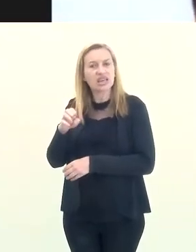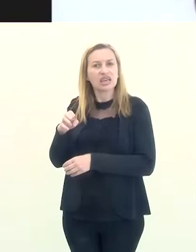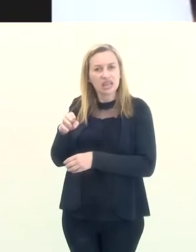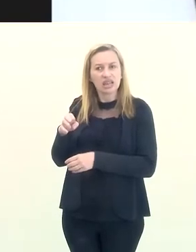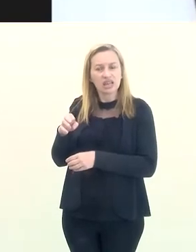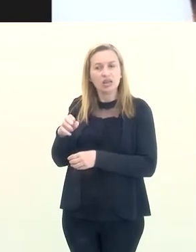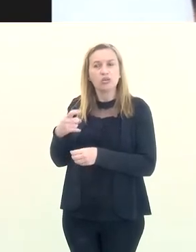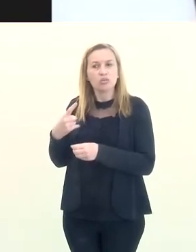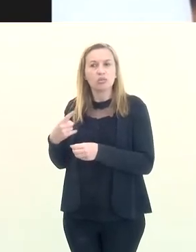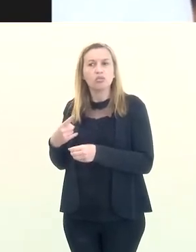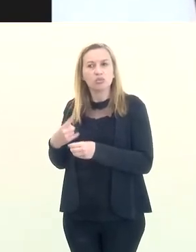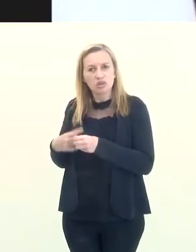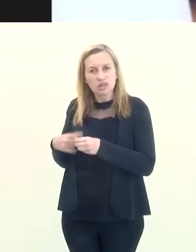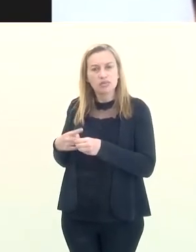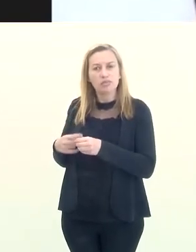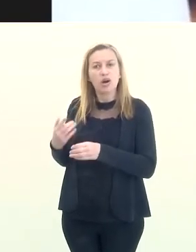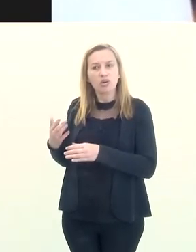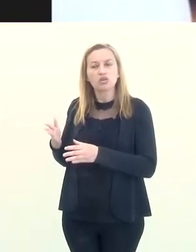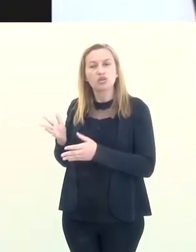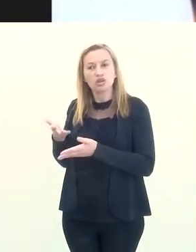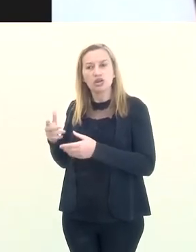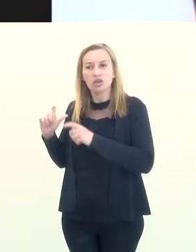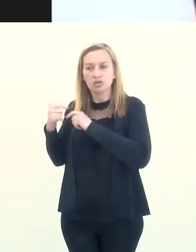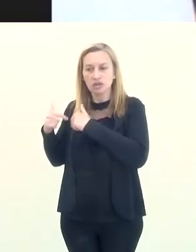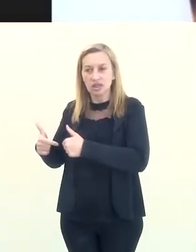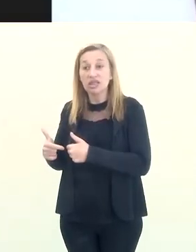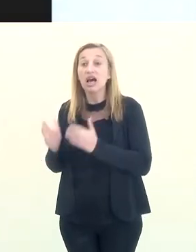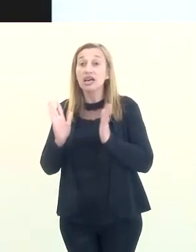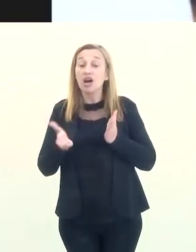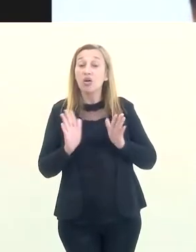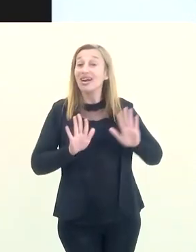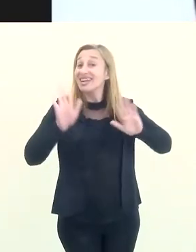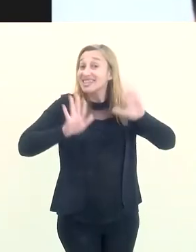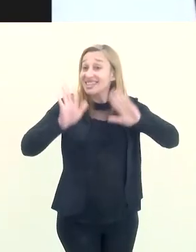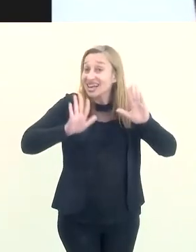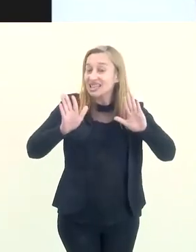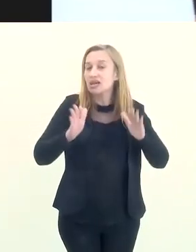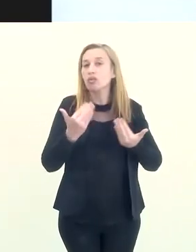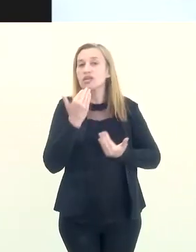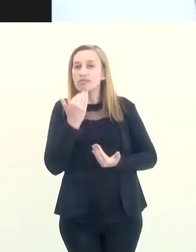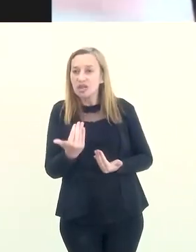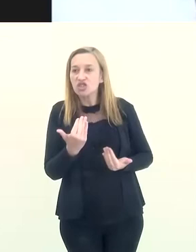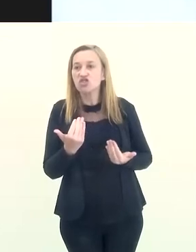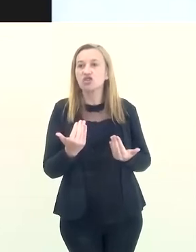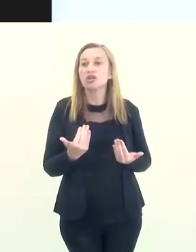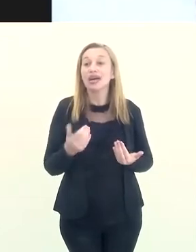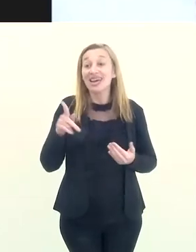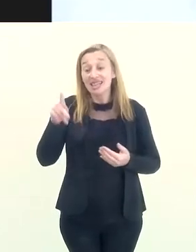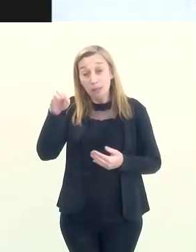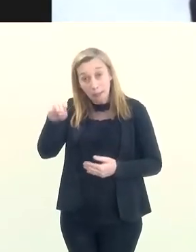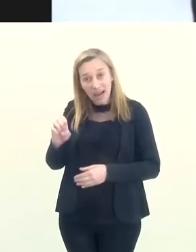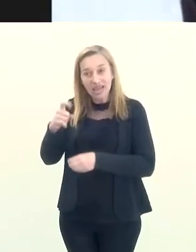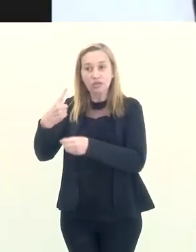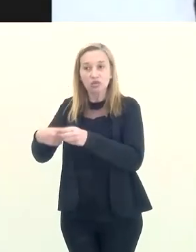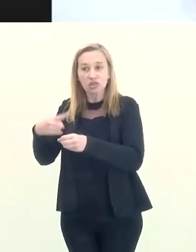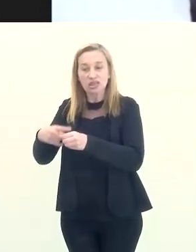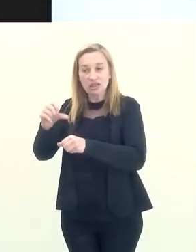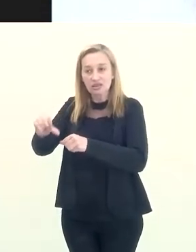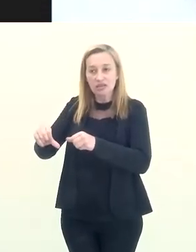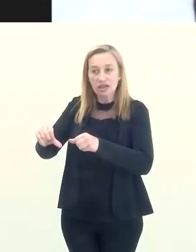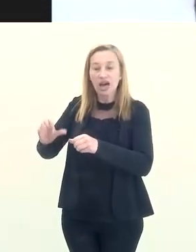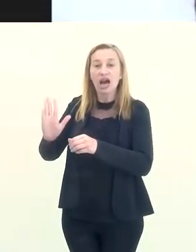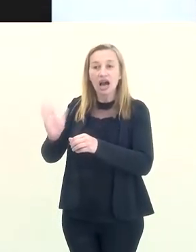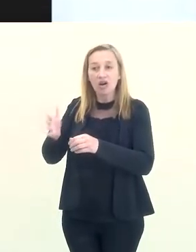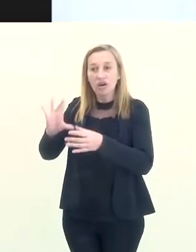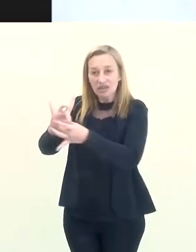um parque municipal de conservação ambiental. E agora, com essa licitação, com essa concessão, esse parque